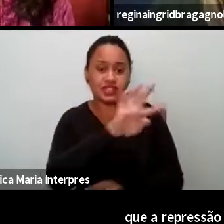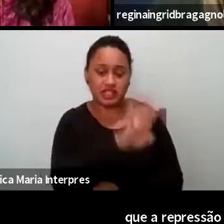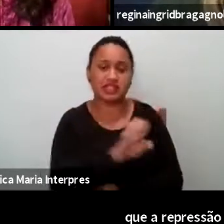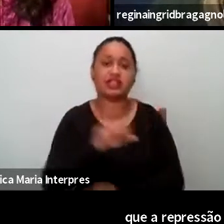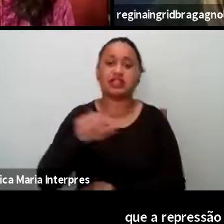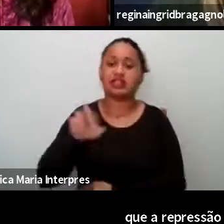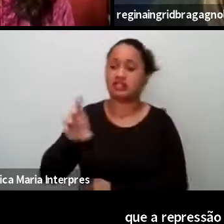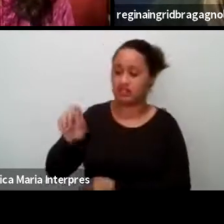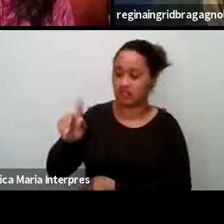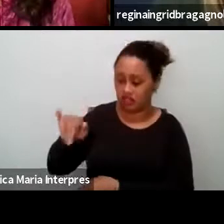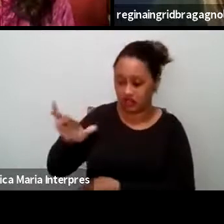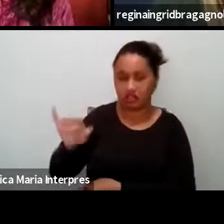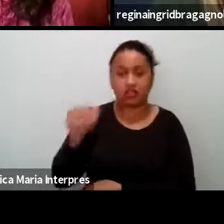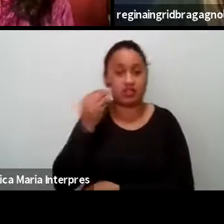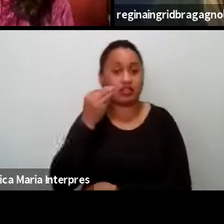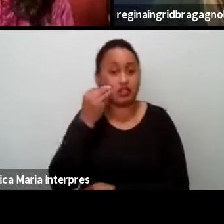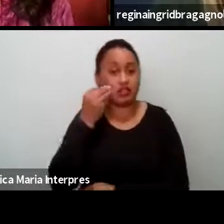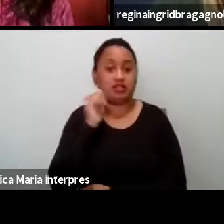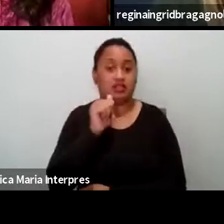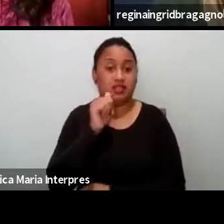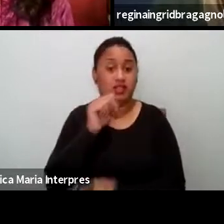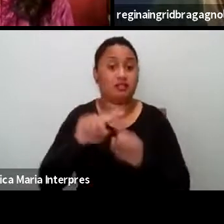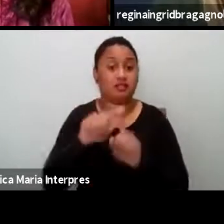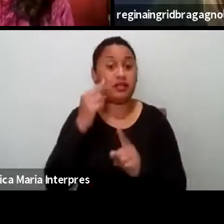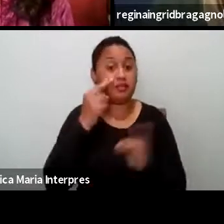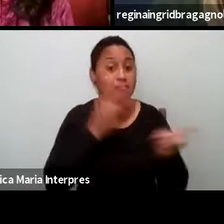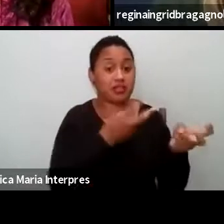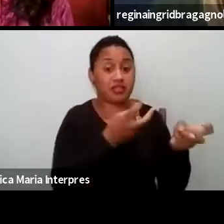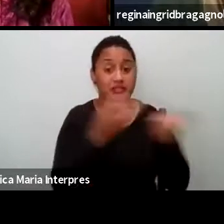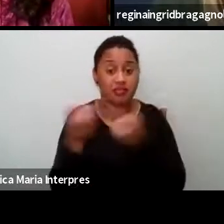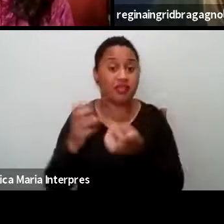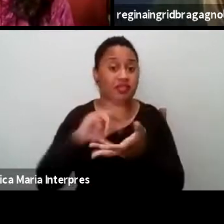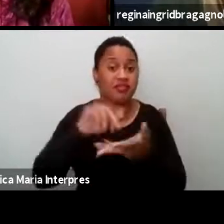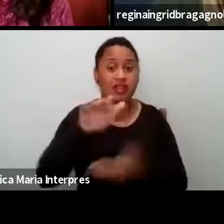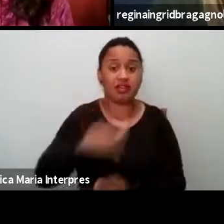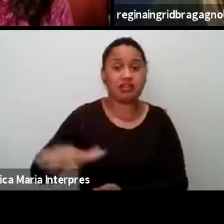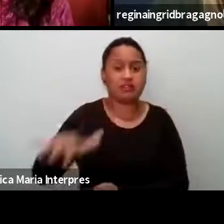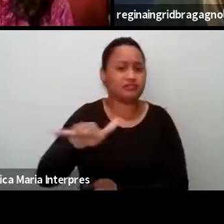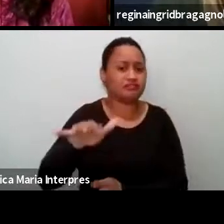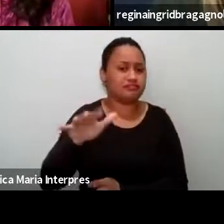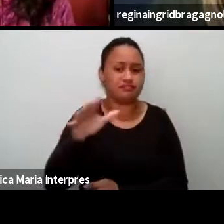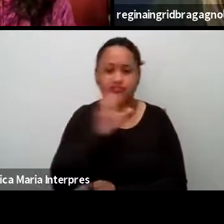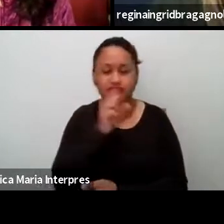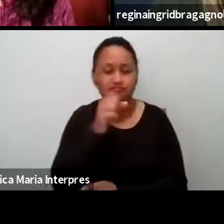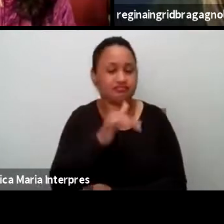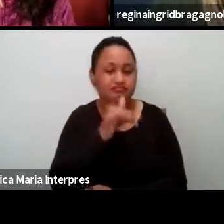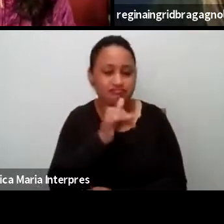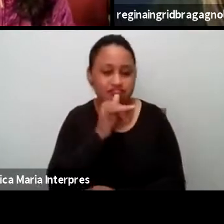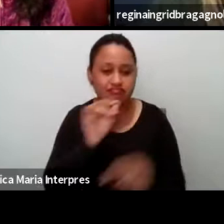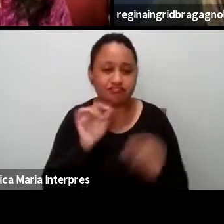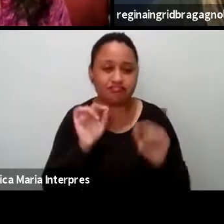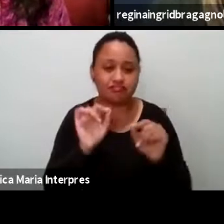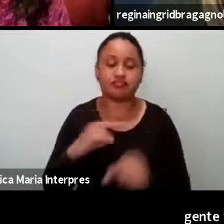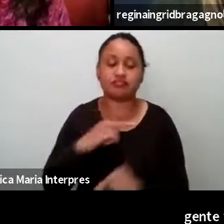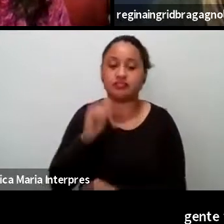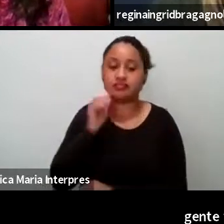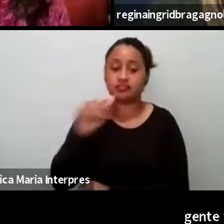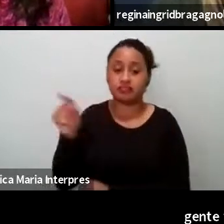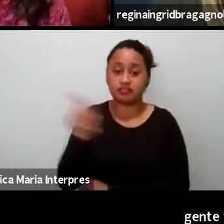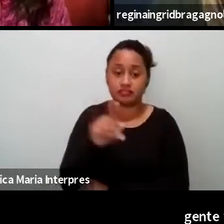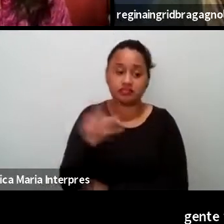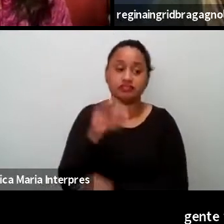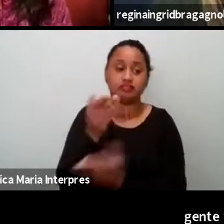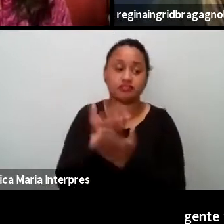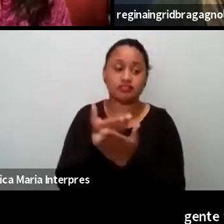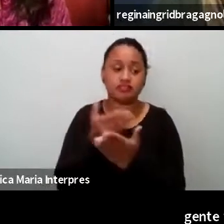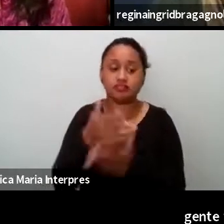meninas, mas a gente vê isso em várias situações, né, rapidinho, assim, uma professora que estava estudando